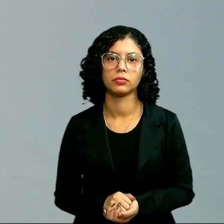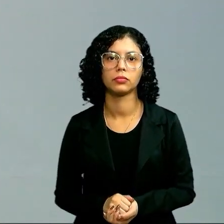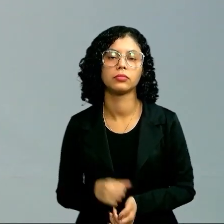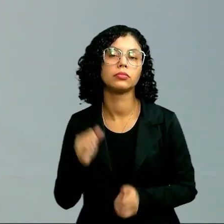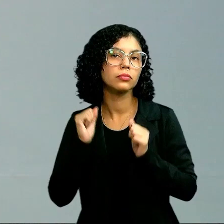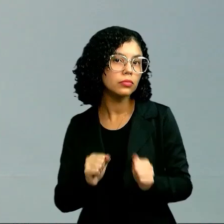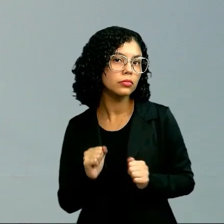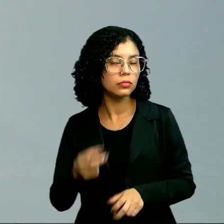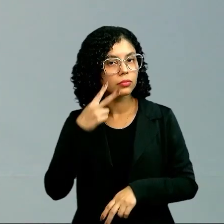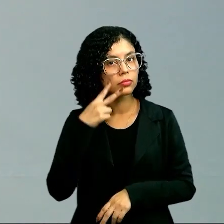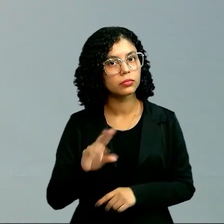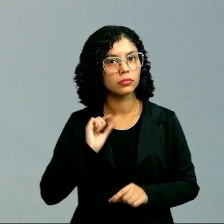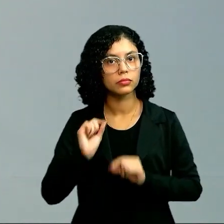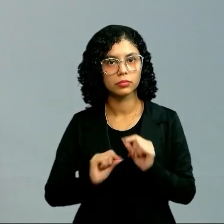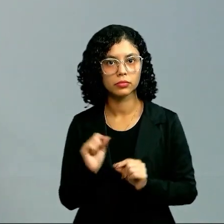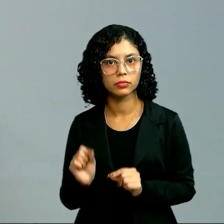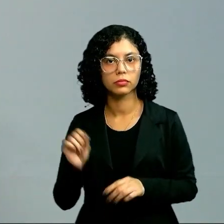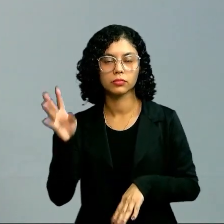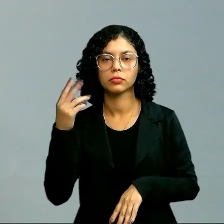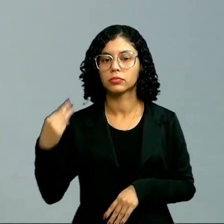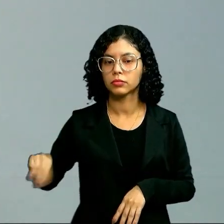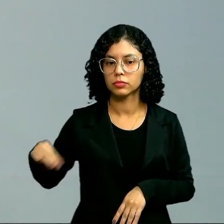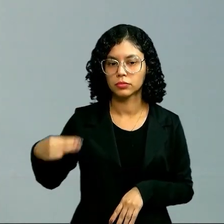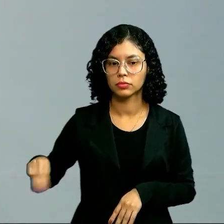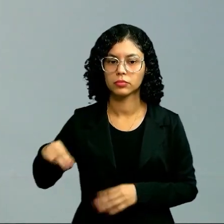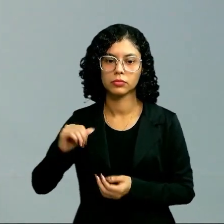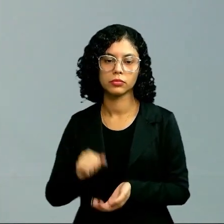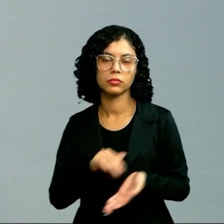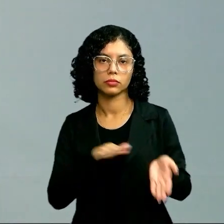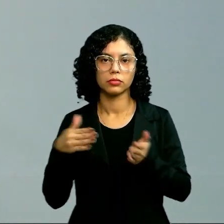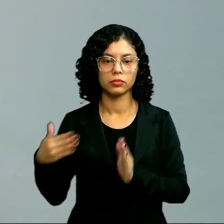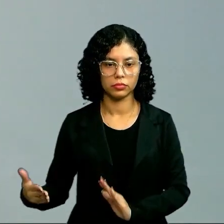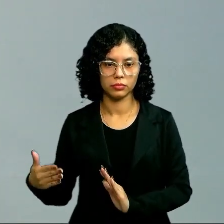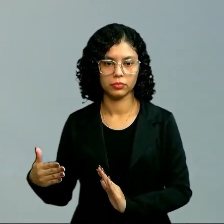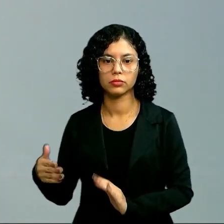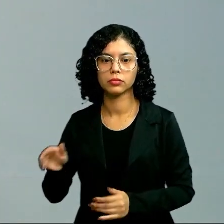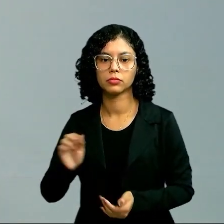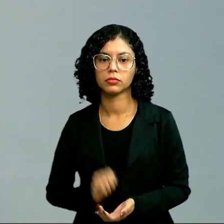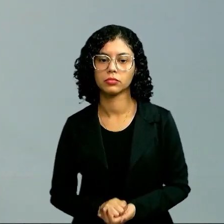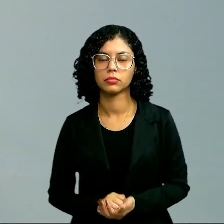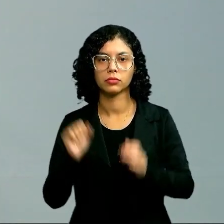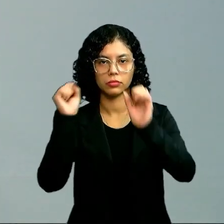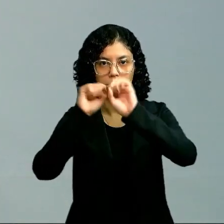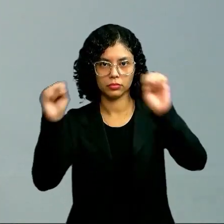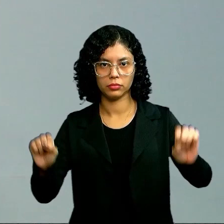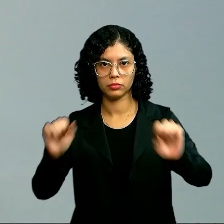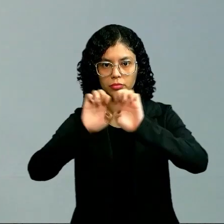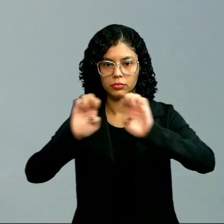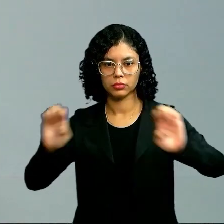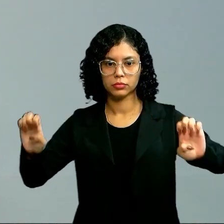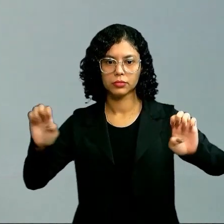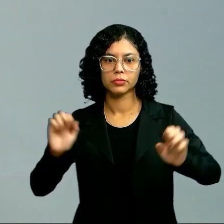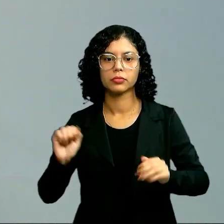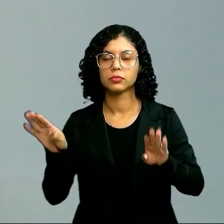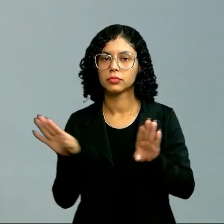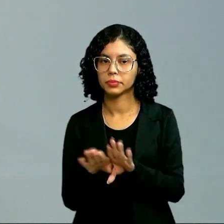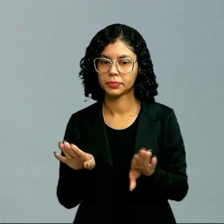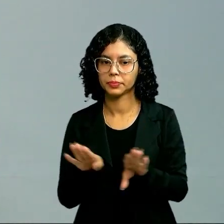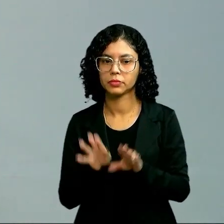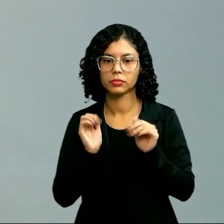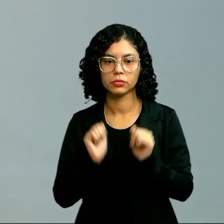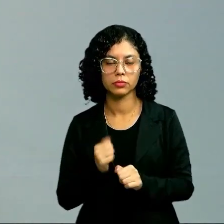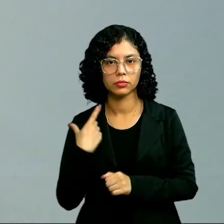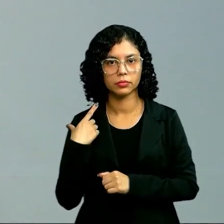Podemos ver, pessoal, que a matemática, a parte de sistema de equação, ela também